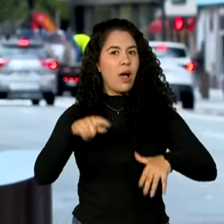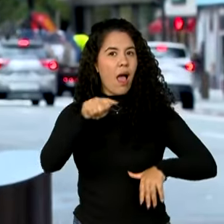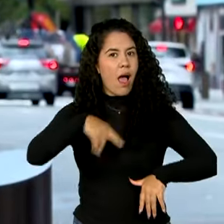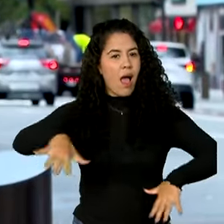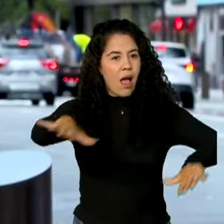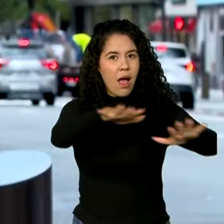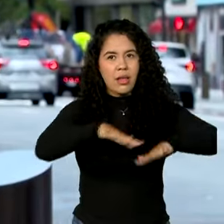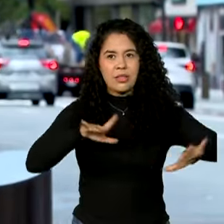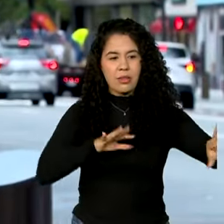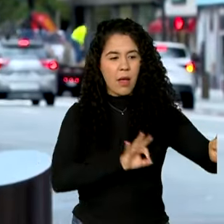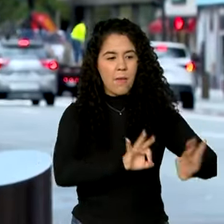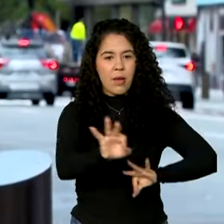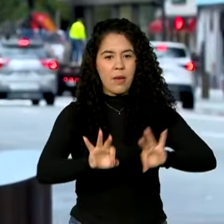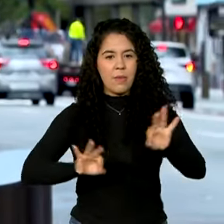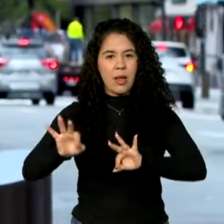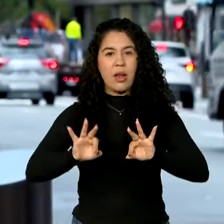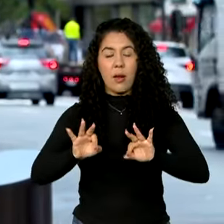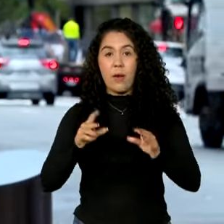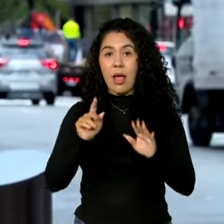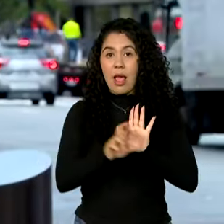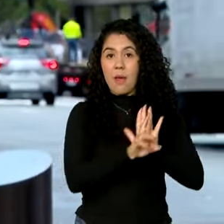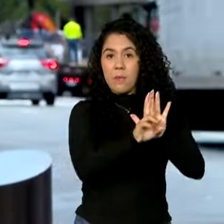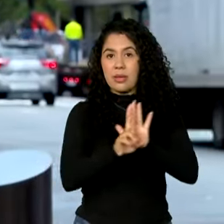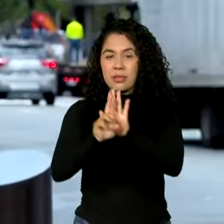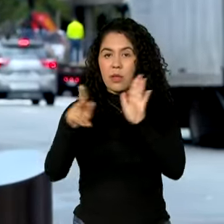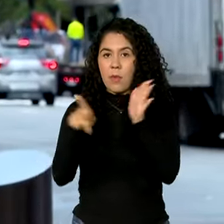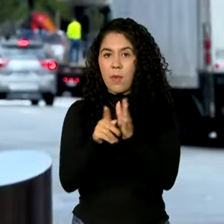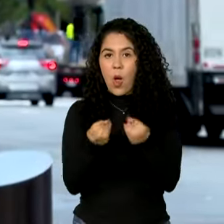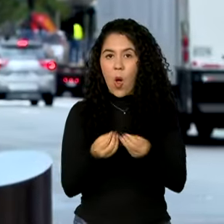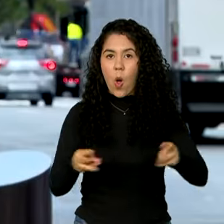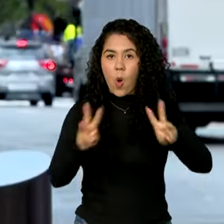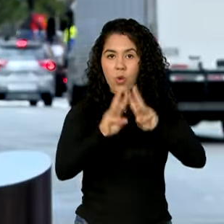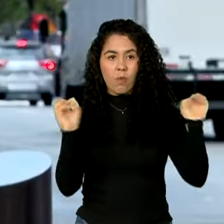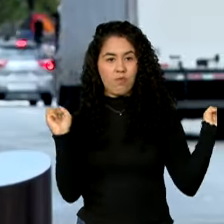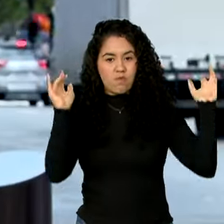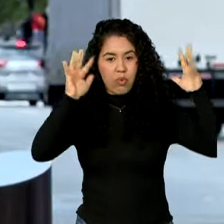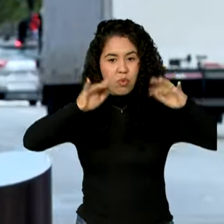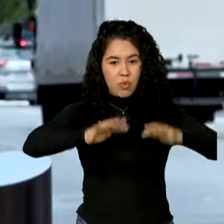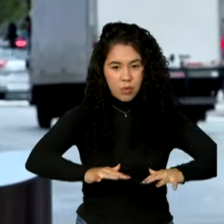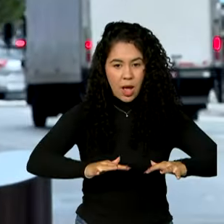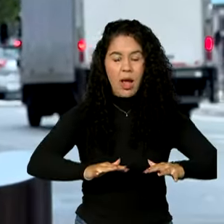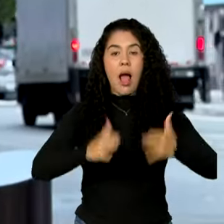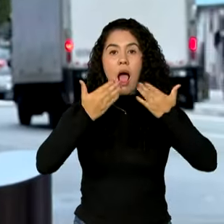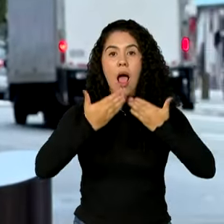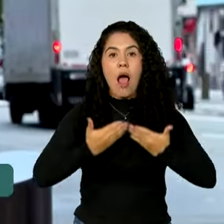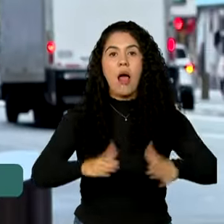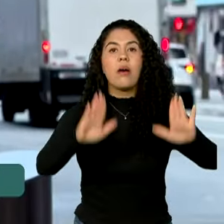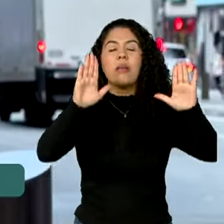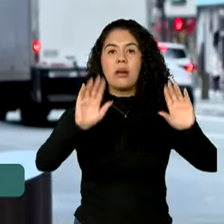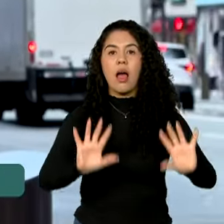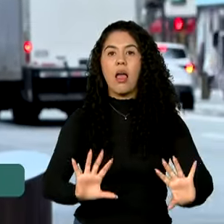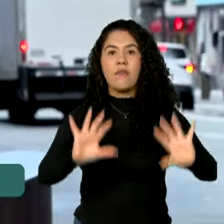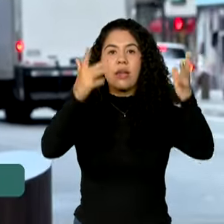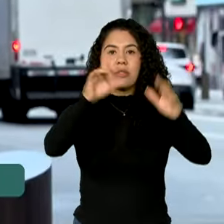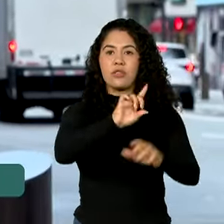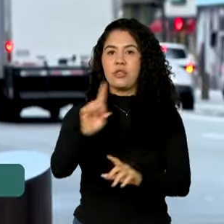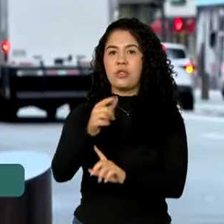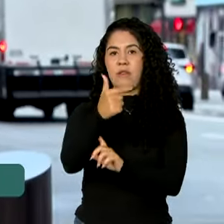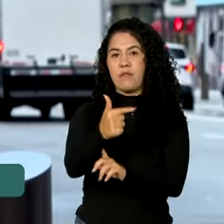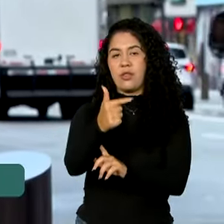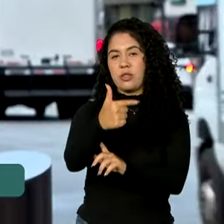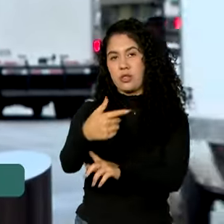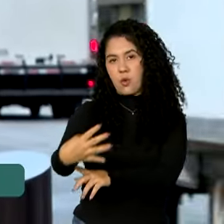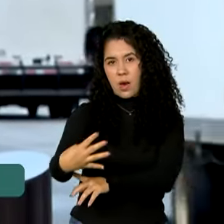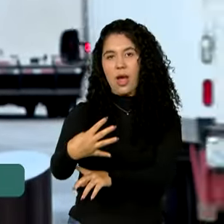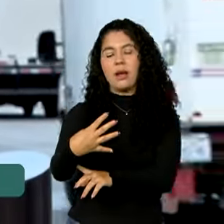a Assembleia Geral da ONU. A abertura do evento está prevista para o dia 24, mas muitos chefes de